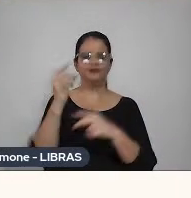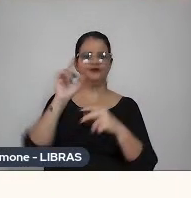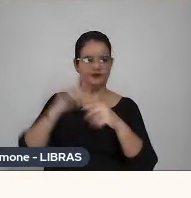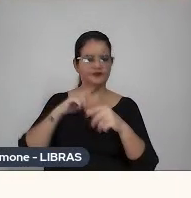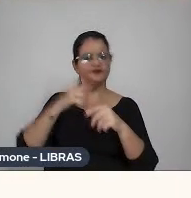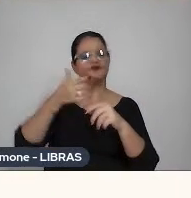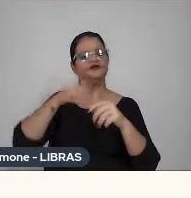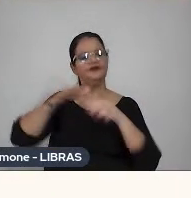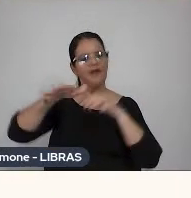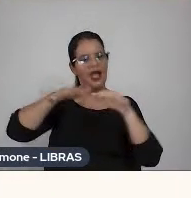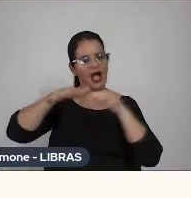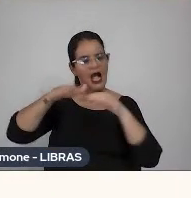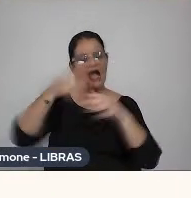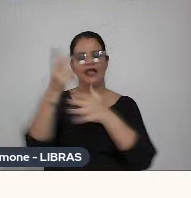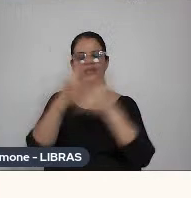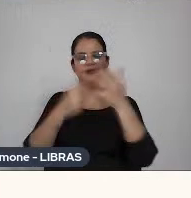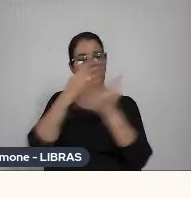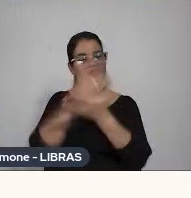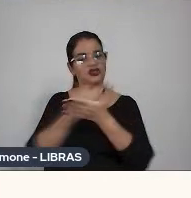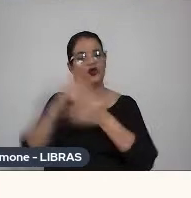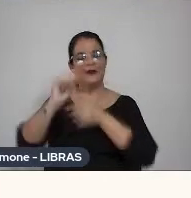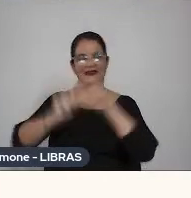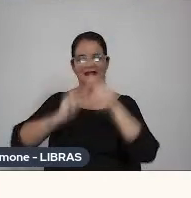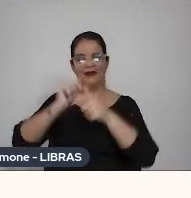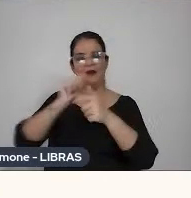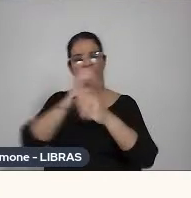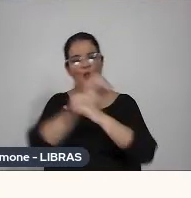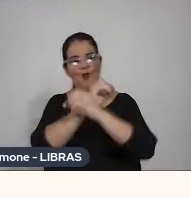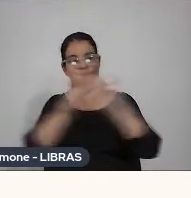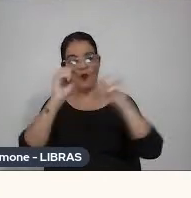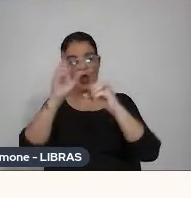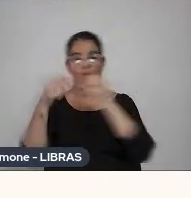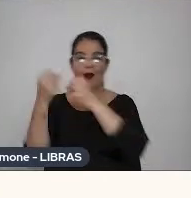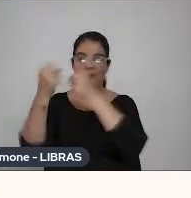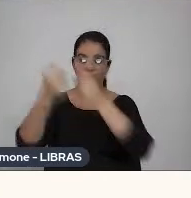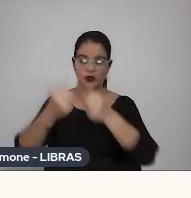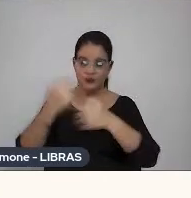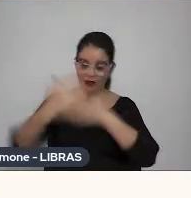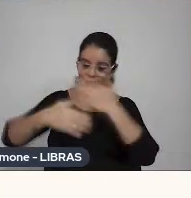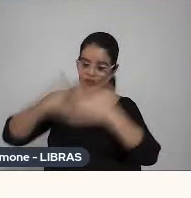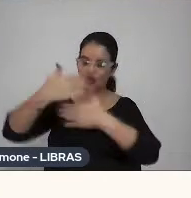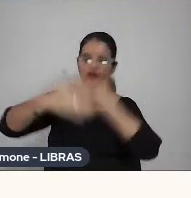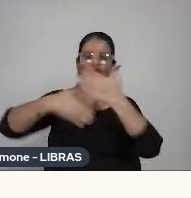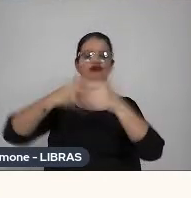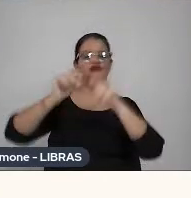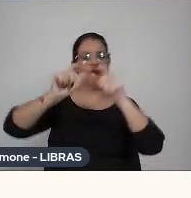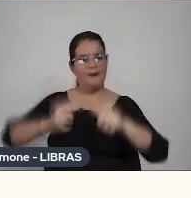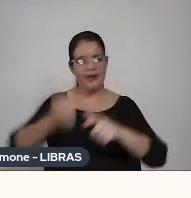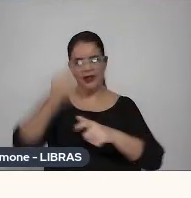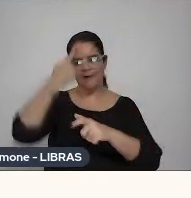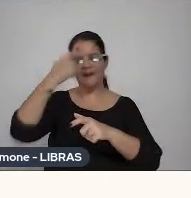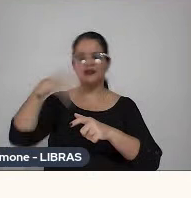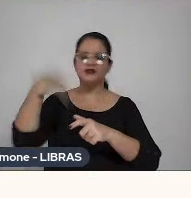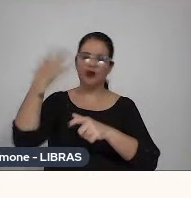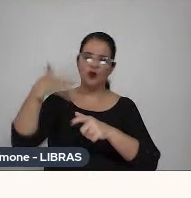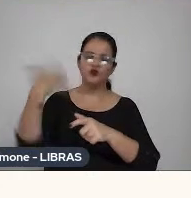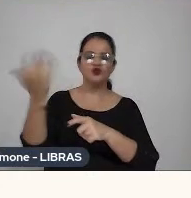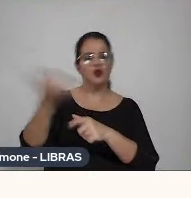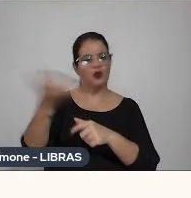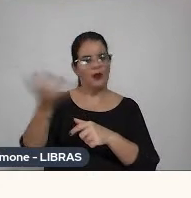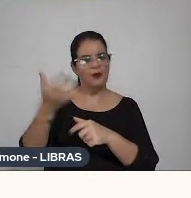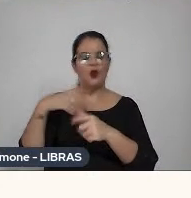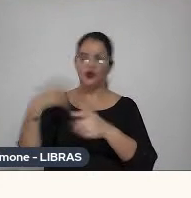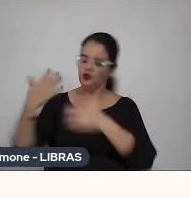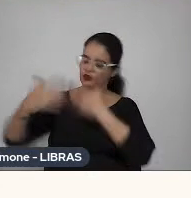a gente trabalha do zero no som, então é uma possibilidade de construir muito ambiente, pensar o som durante a produção e